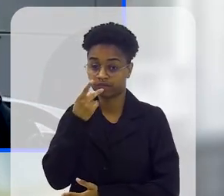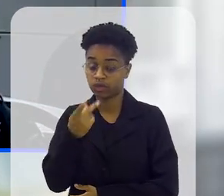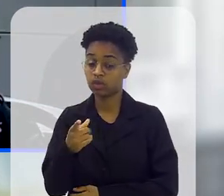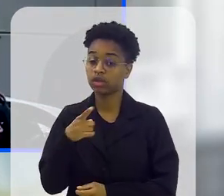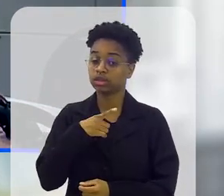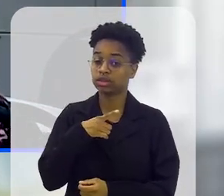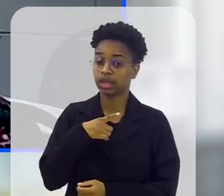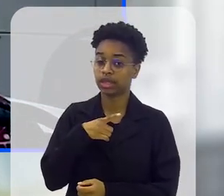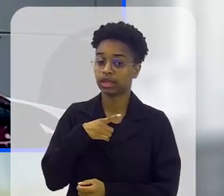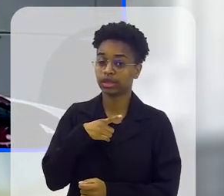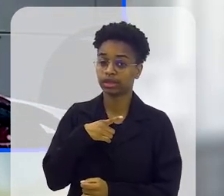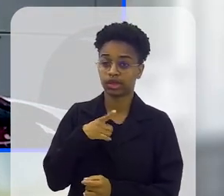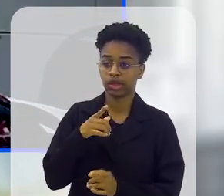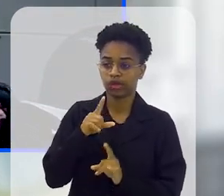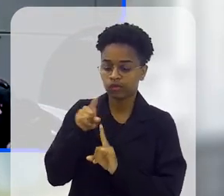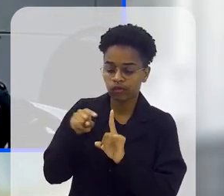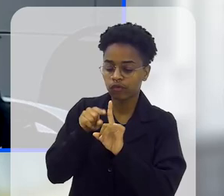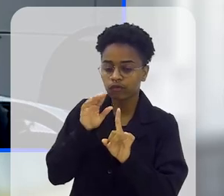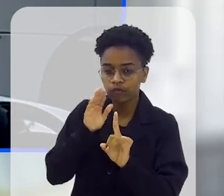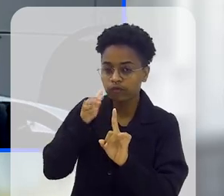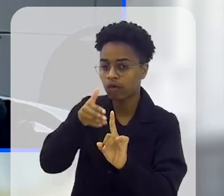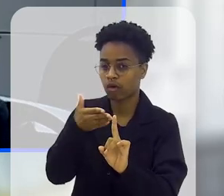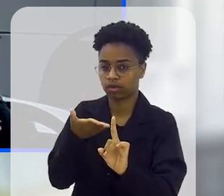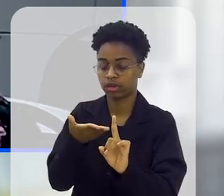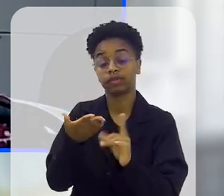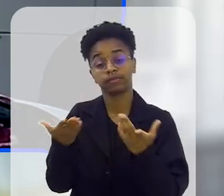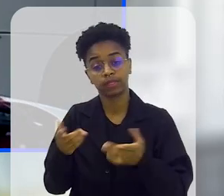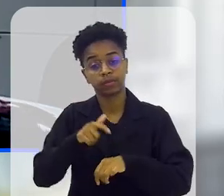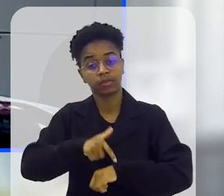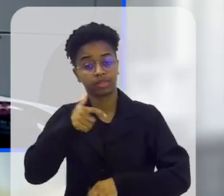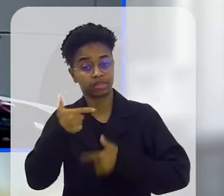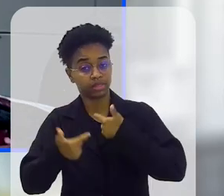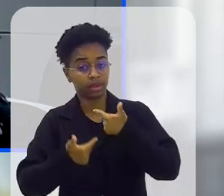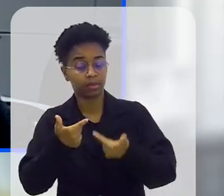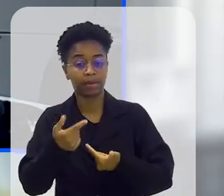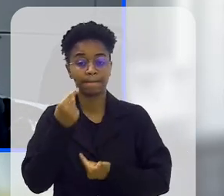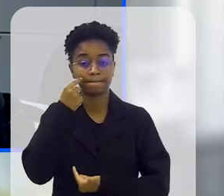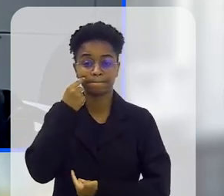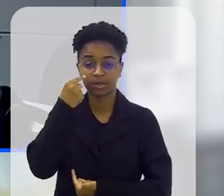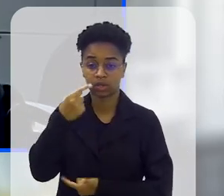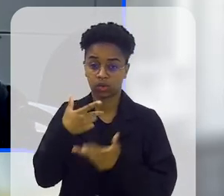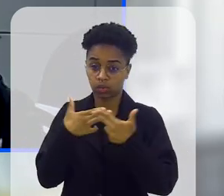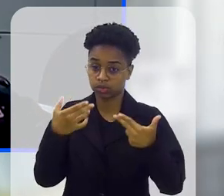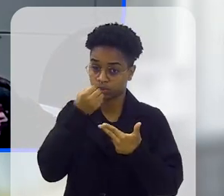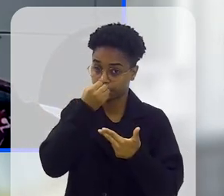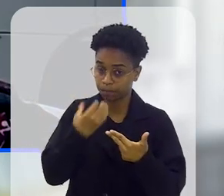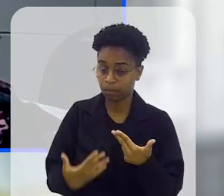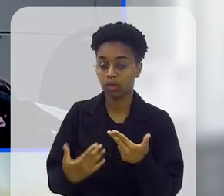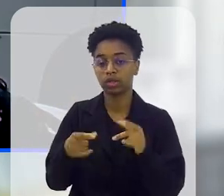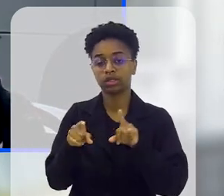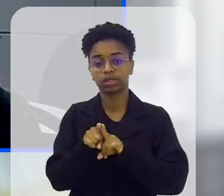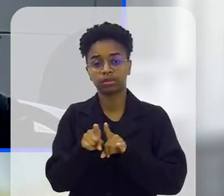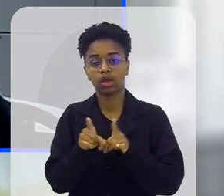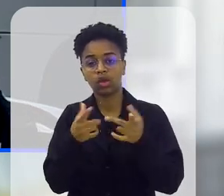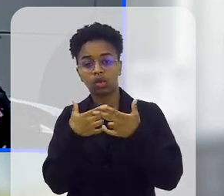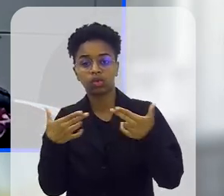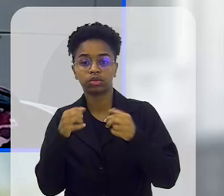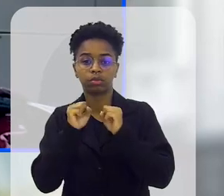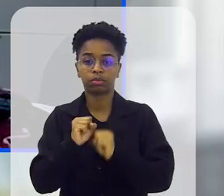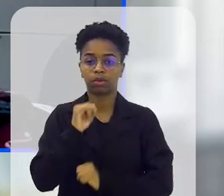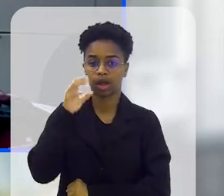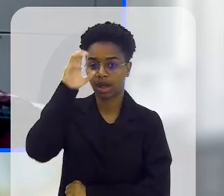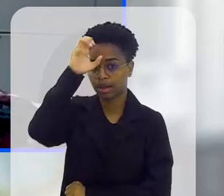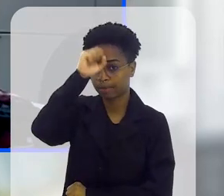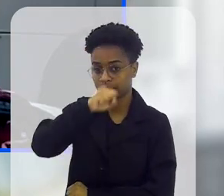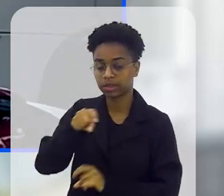voluntária específica para isso, então, enquanto elas estão ali trabalhando, elas estão pensando nas coisas boas, nas coisas